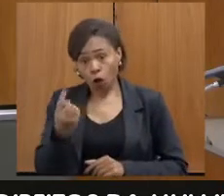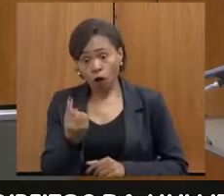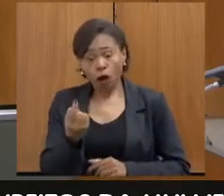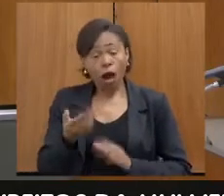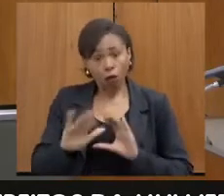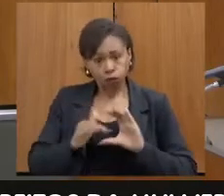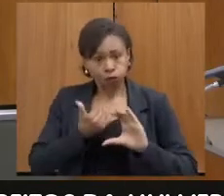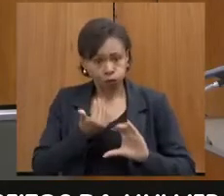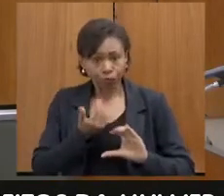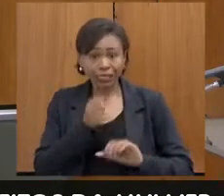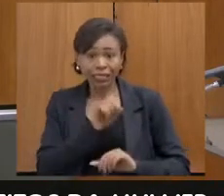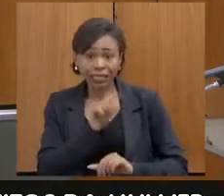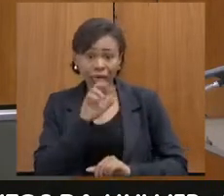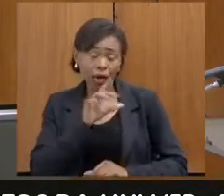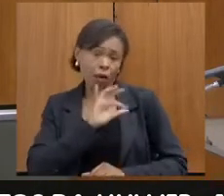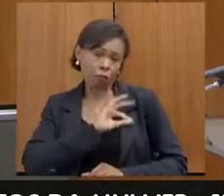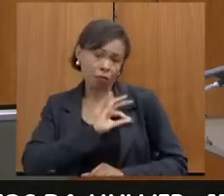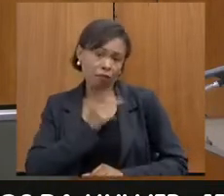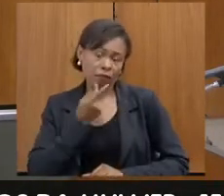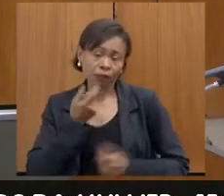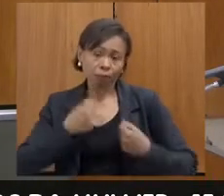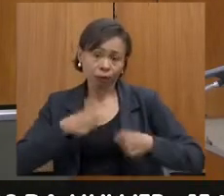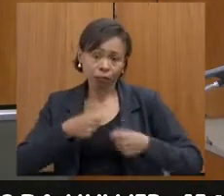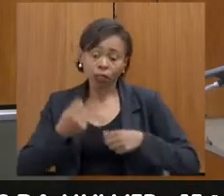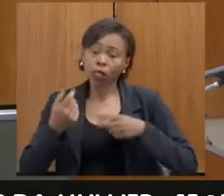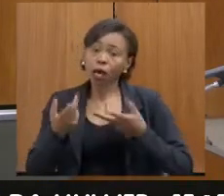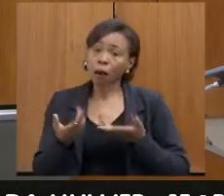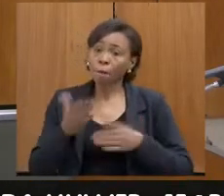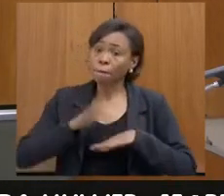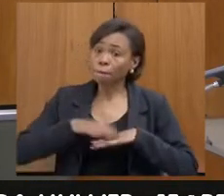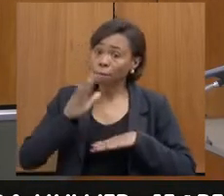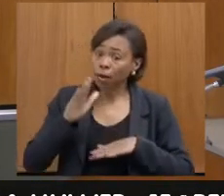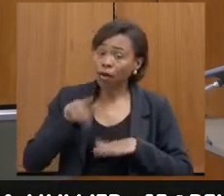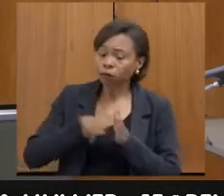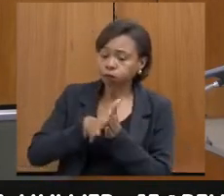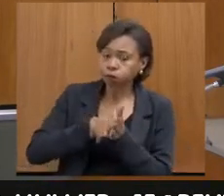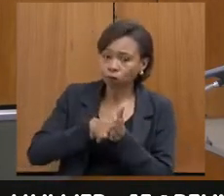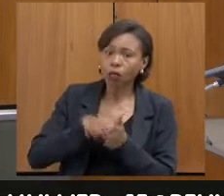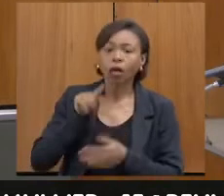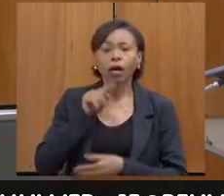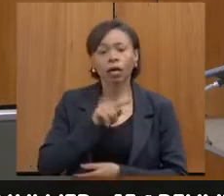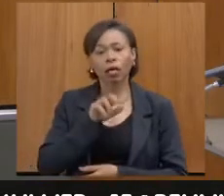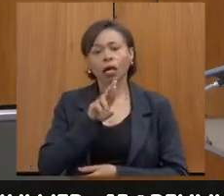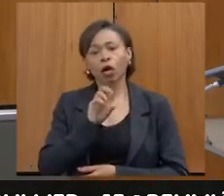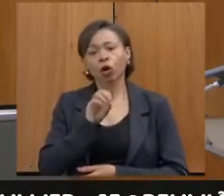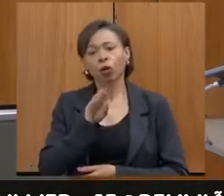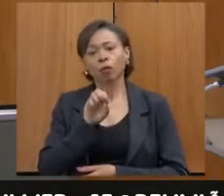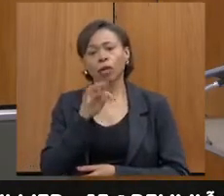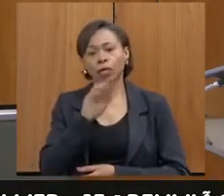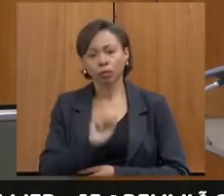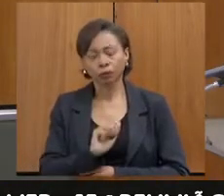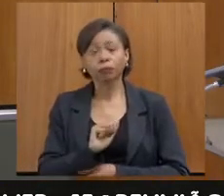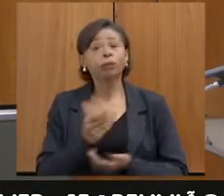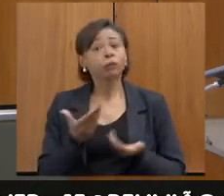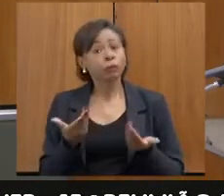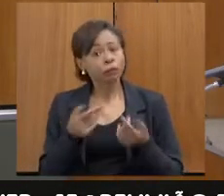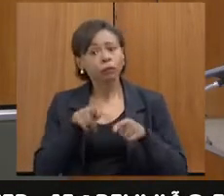doutora entender que tem que ouvir mais alguma questão ou tal, aí é feito com a Roberta, ela conduz. Isso. E, no caso das mulheres,